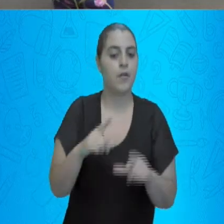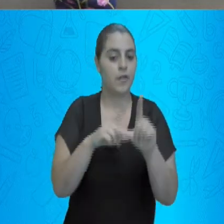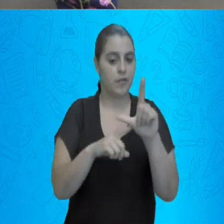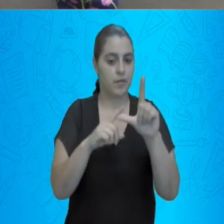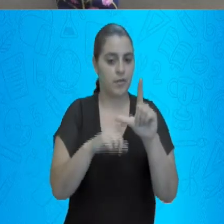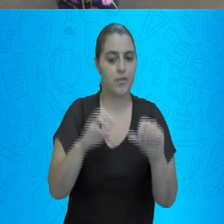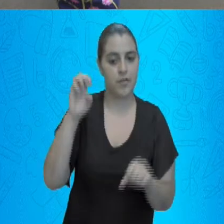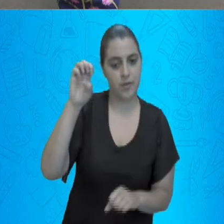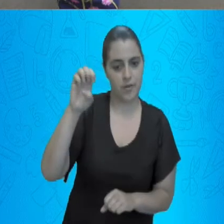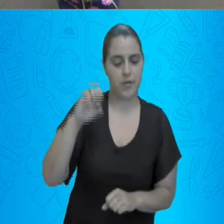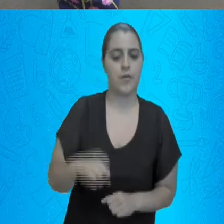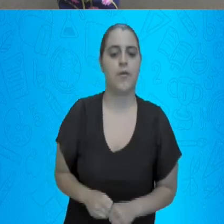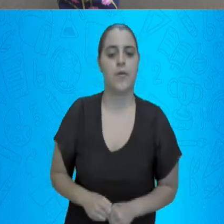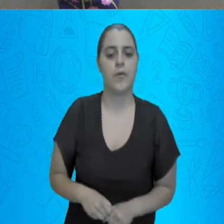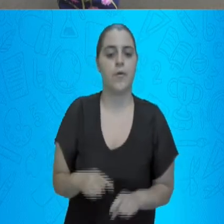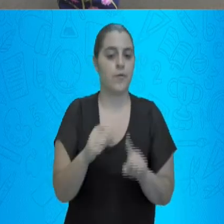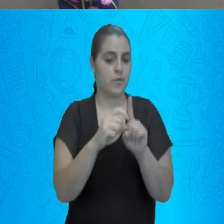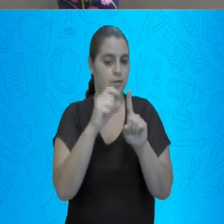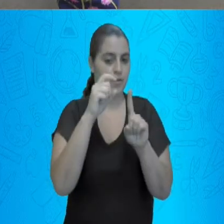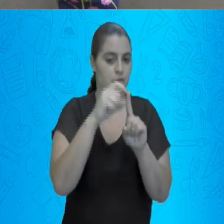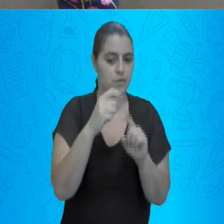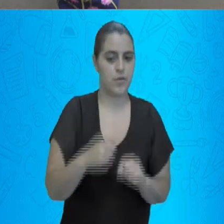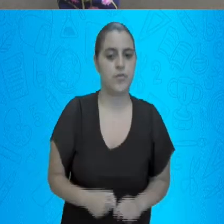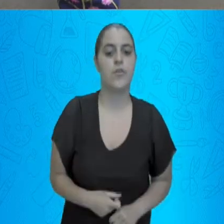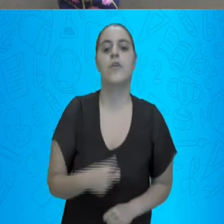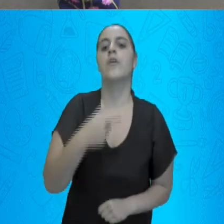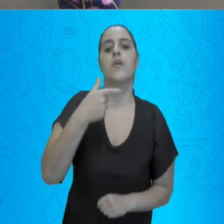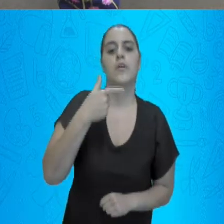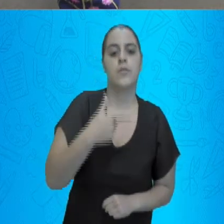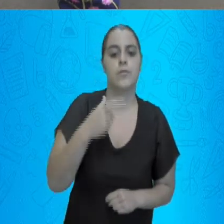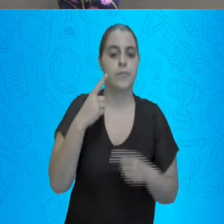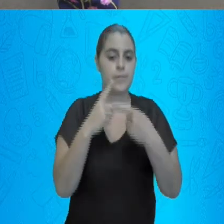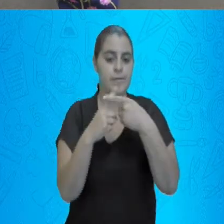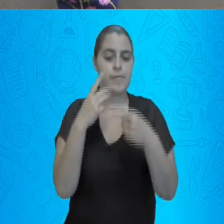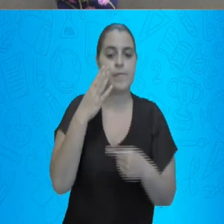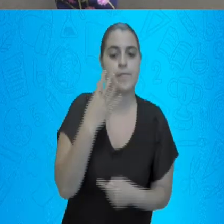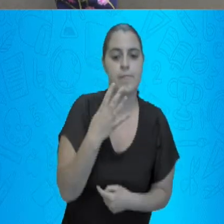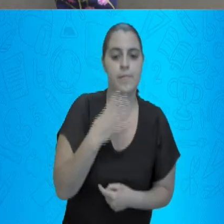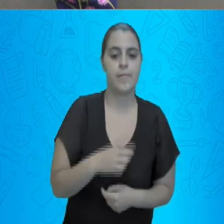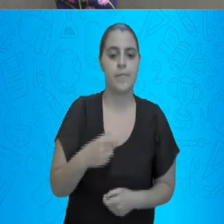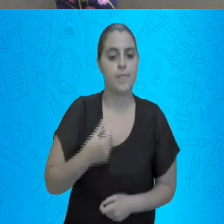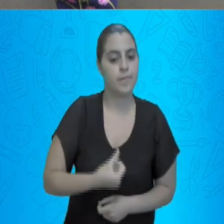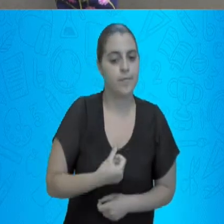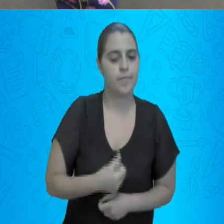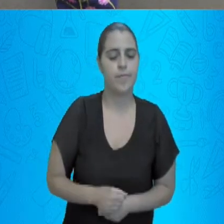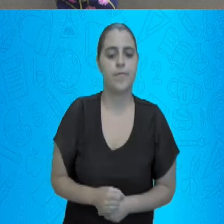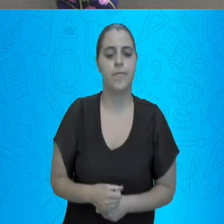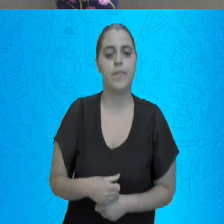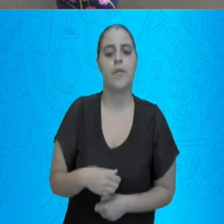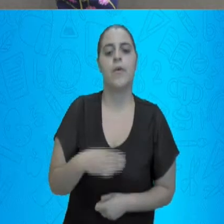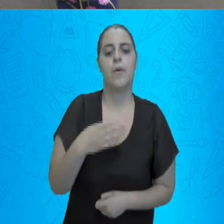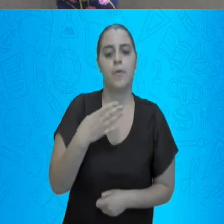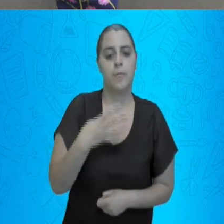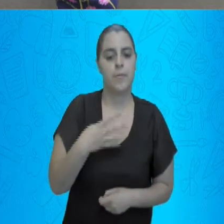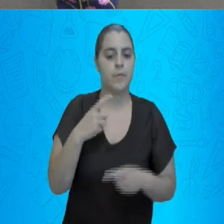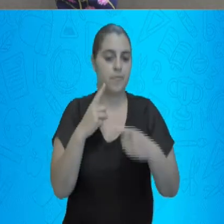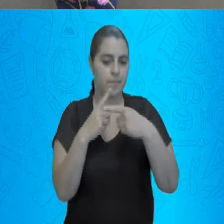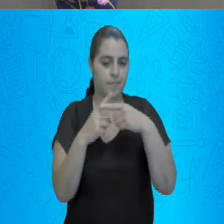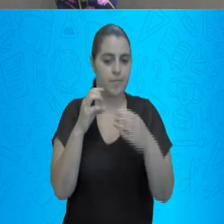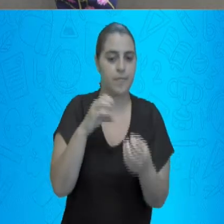Vamos somar? Unidade. 2 mais 4, 6. 4 mais 0,